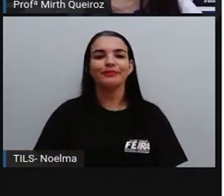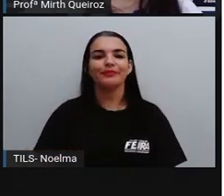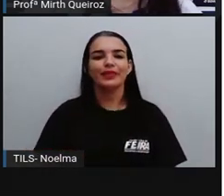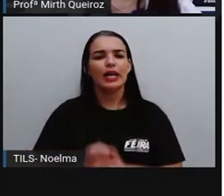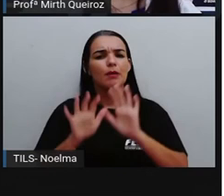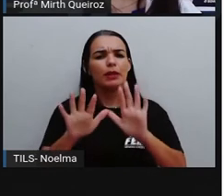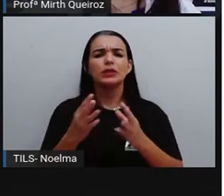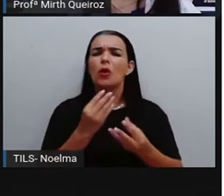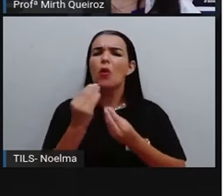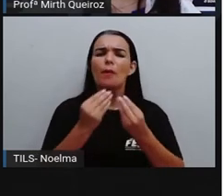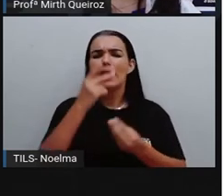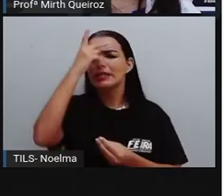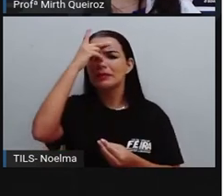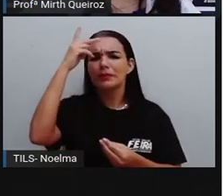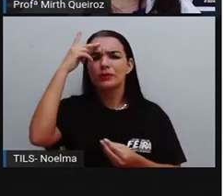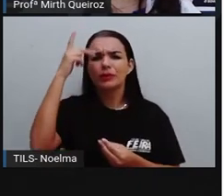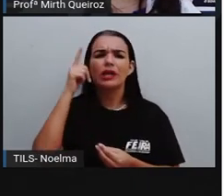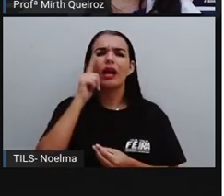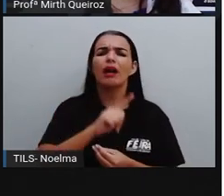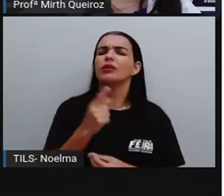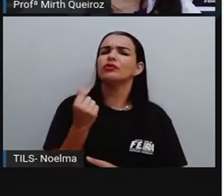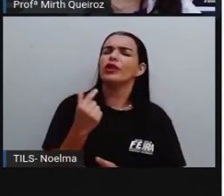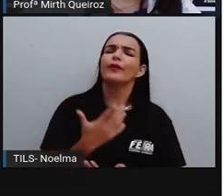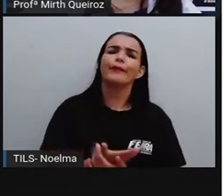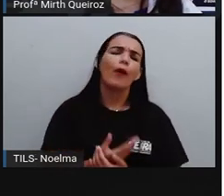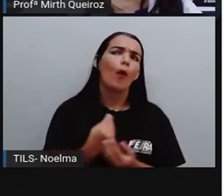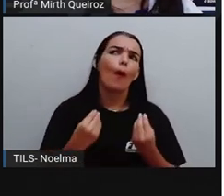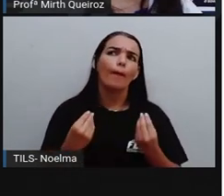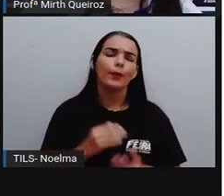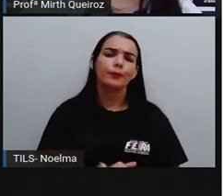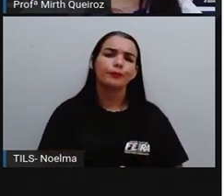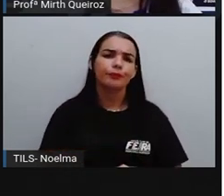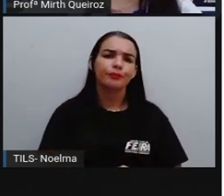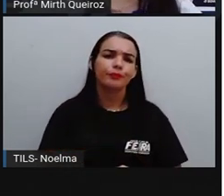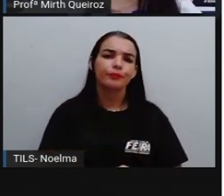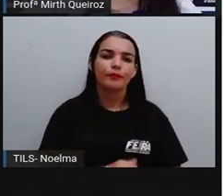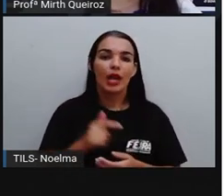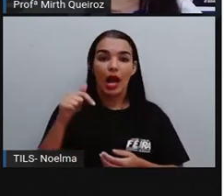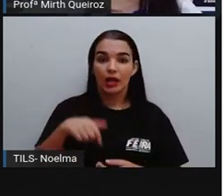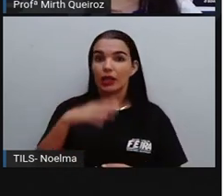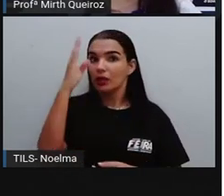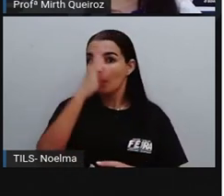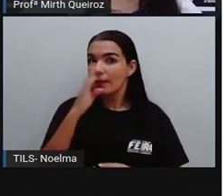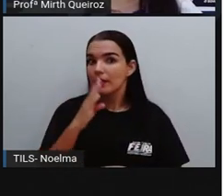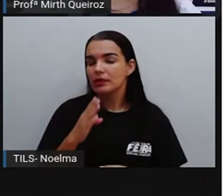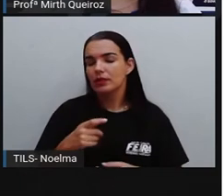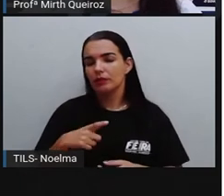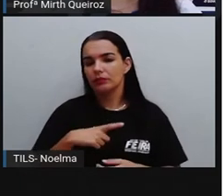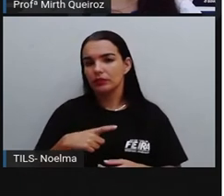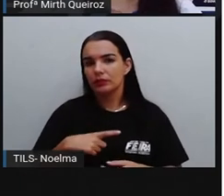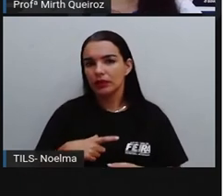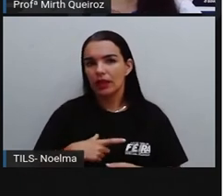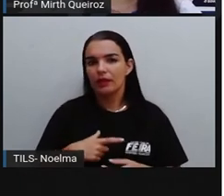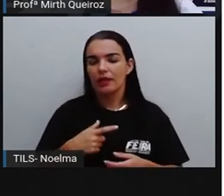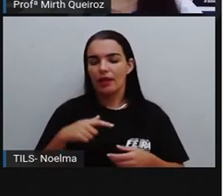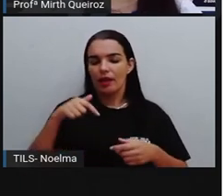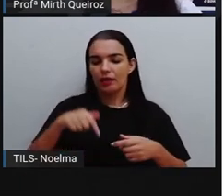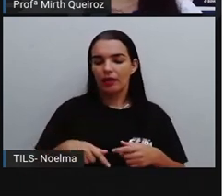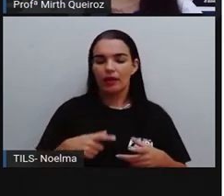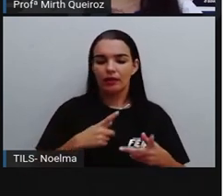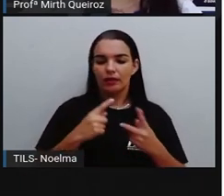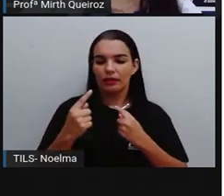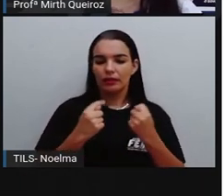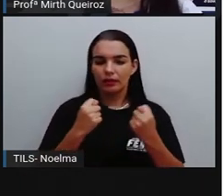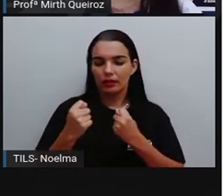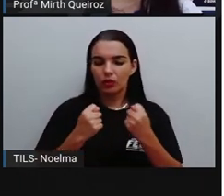como é que as pessoas ganham dinheiro? No Brasil, nós vivemos em um sistema econômico e